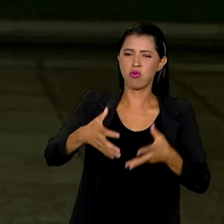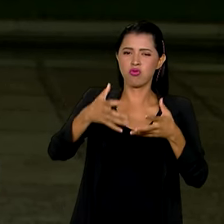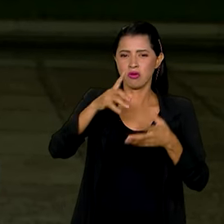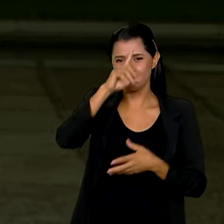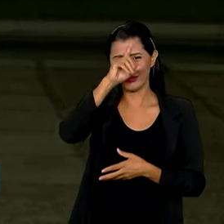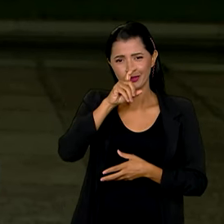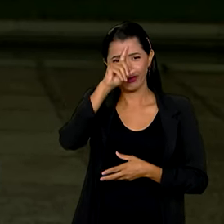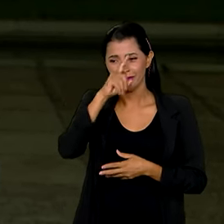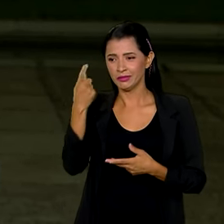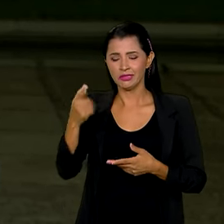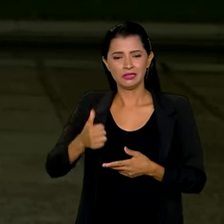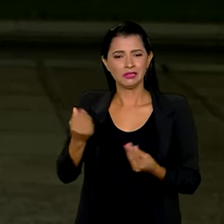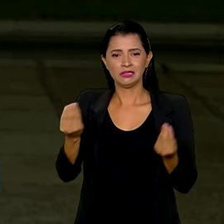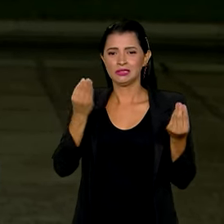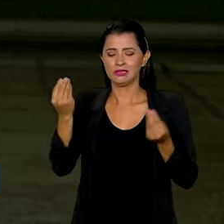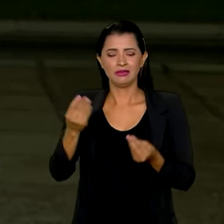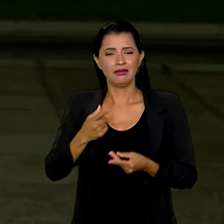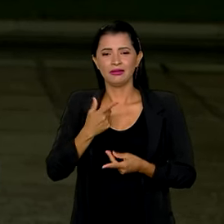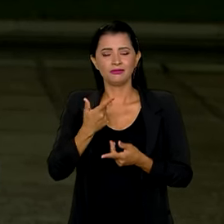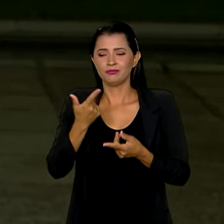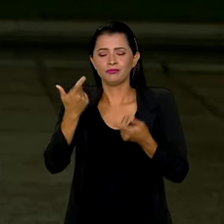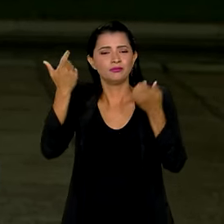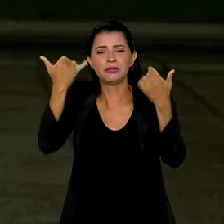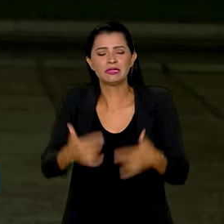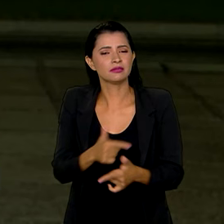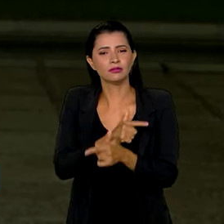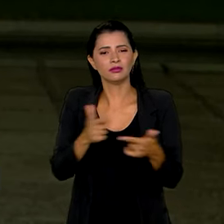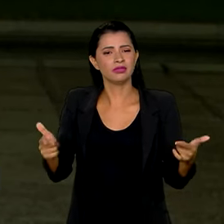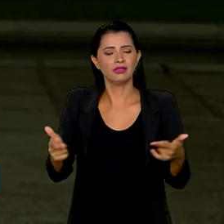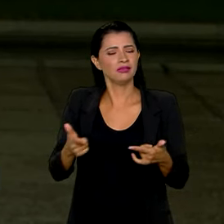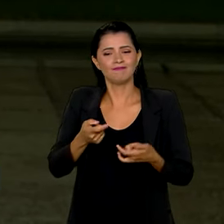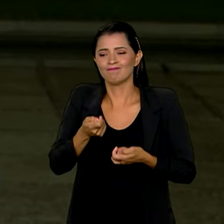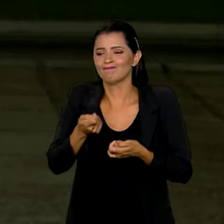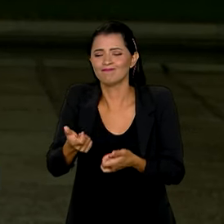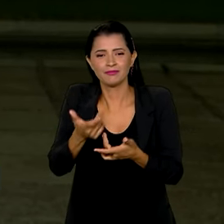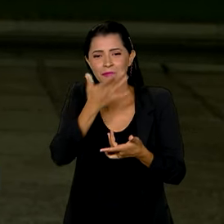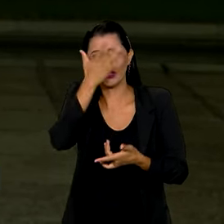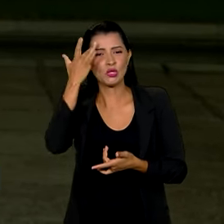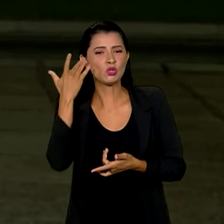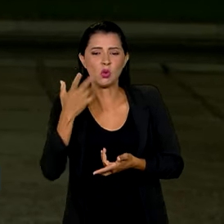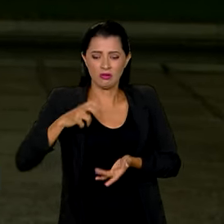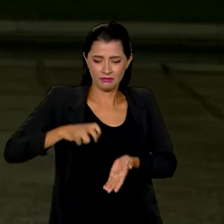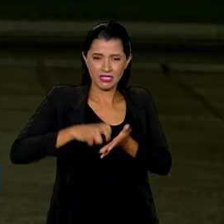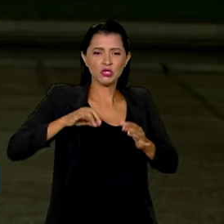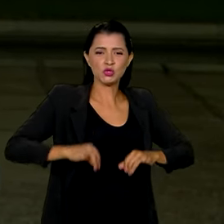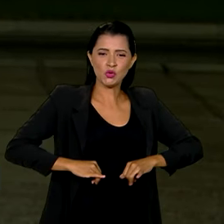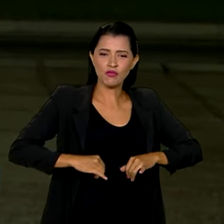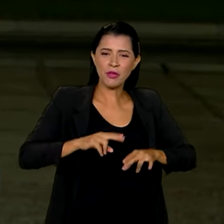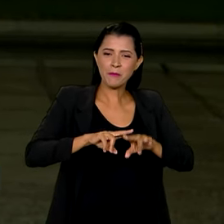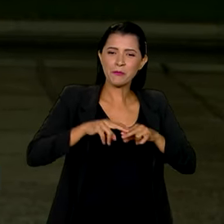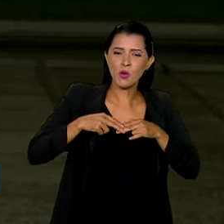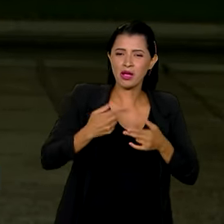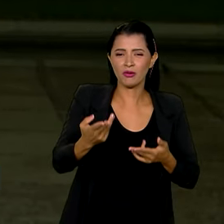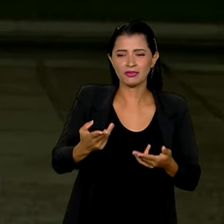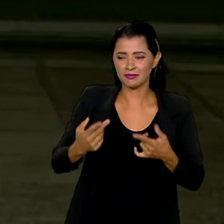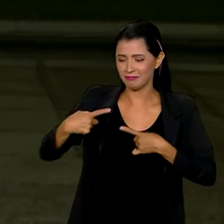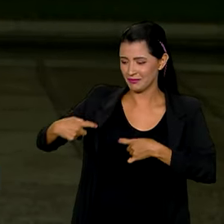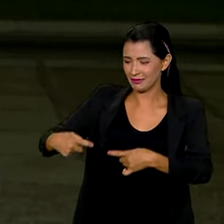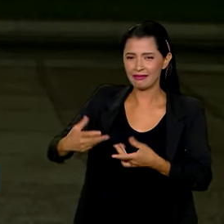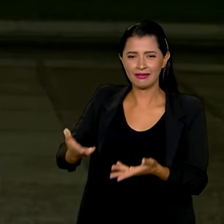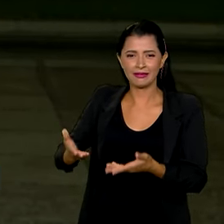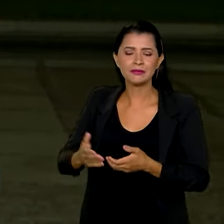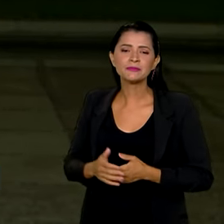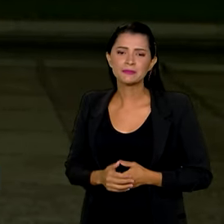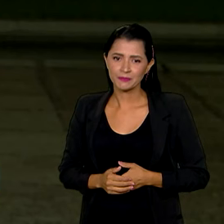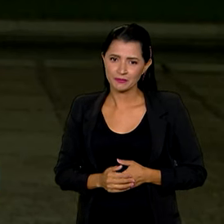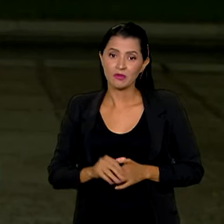injustificável e fez um apelo para que inocentes não paguem pela insanidade da guerra. Desde o primeiro